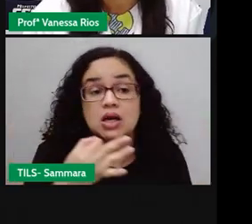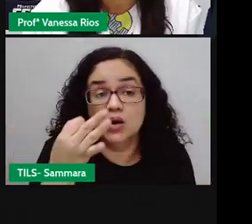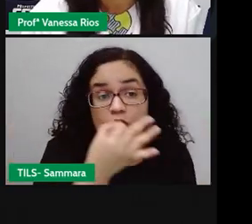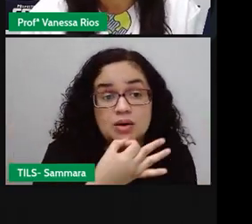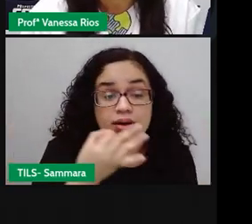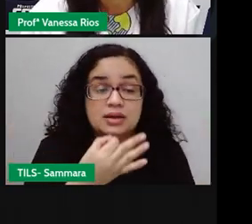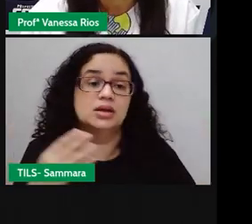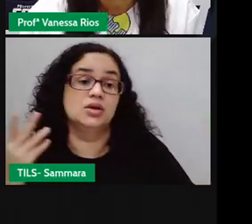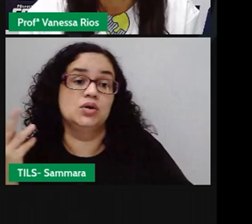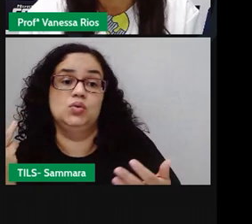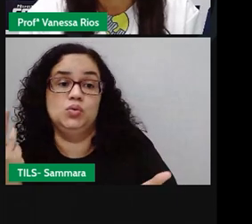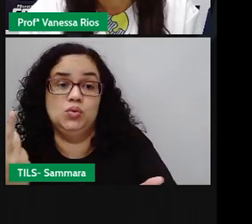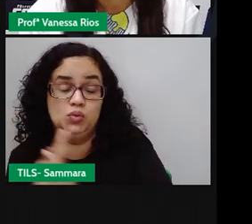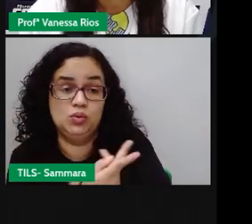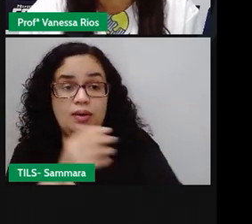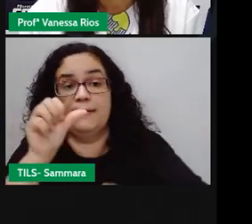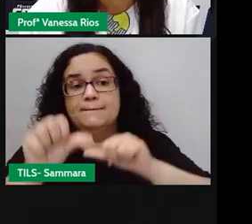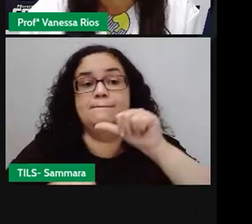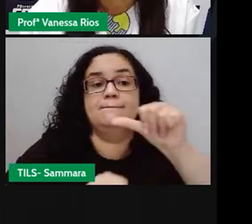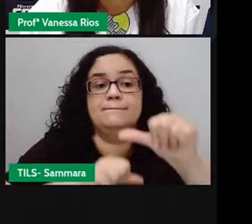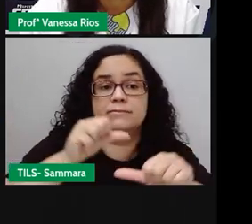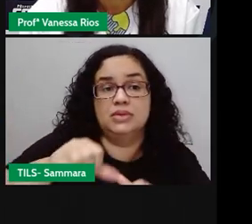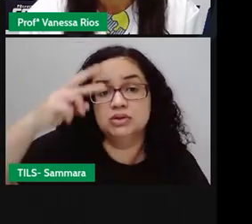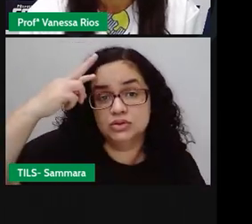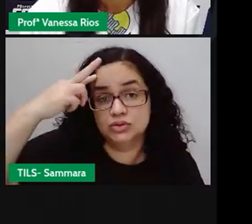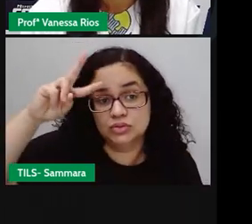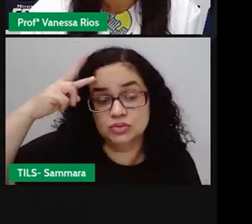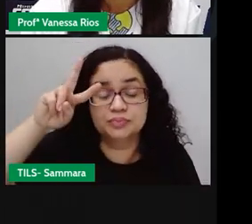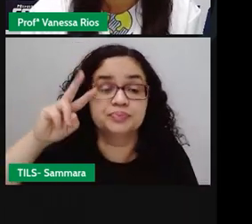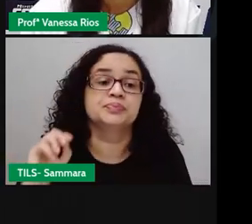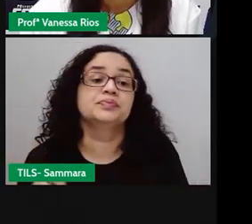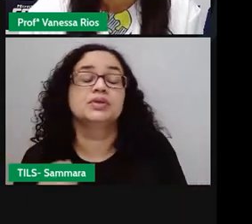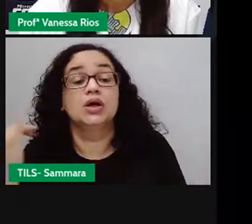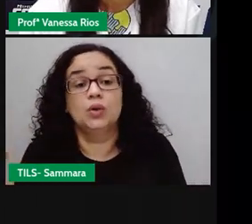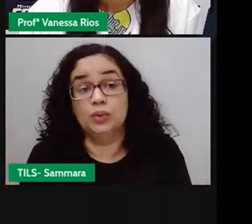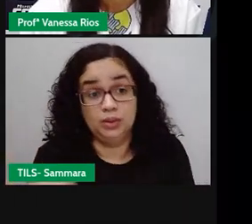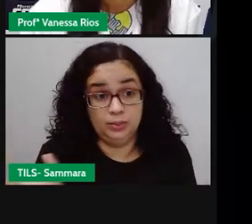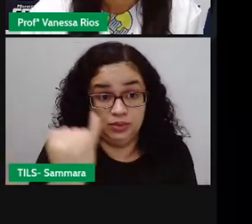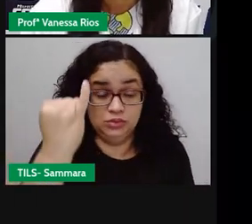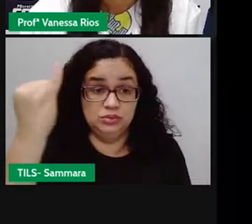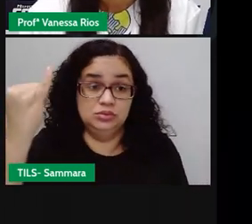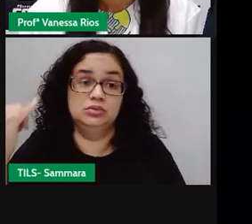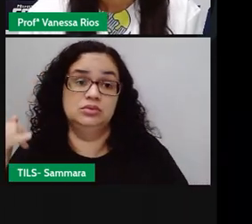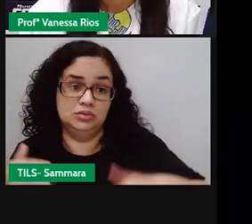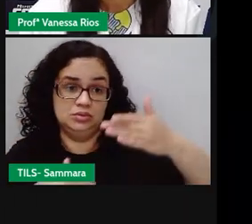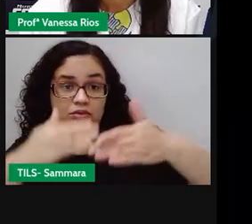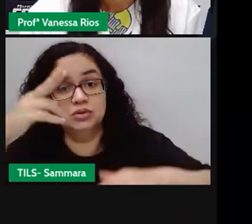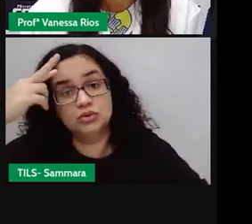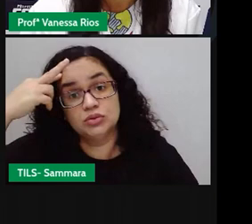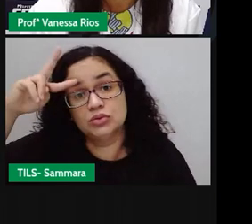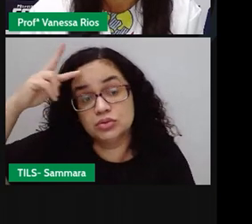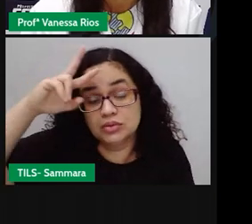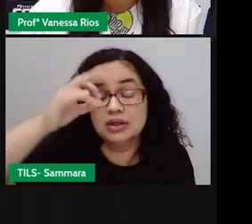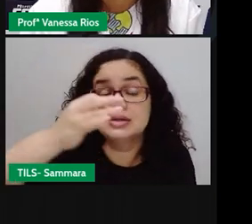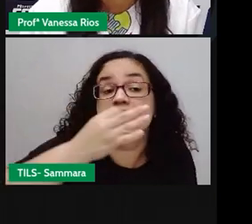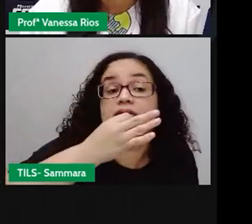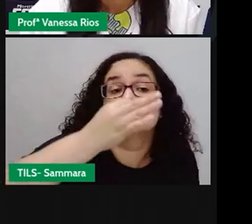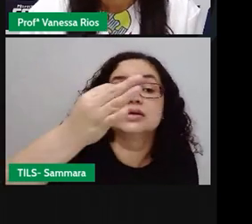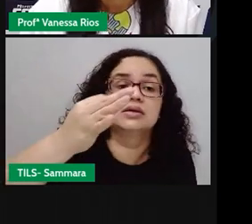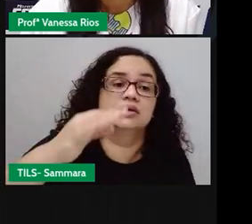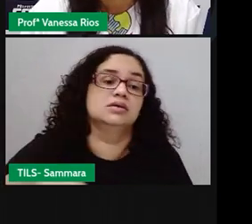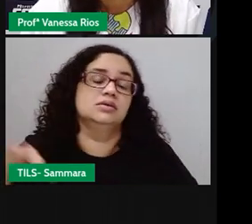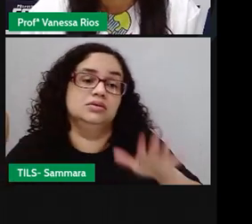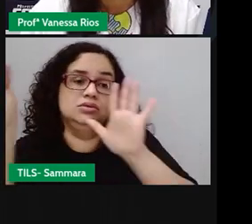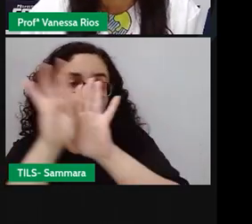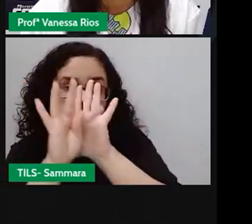acontecendo assim algumas modificações na história. O importante é que o enredo e que a ideia principal do texto